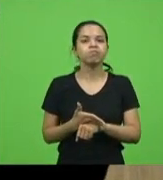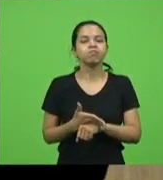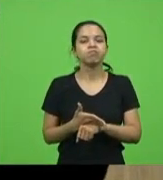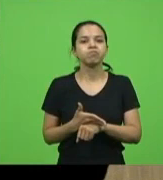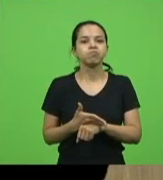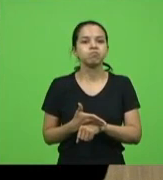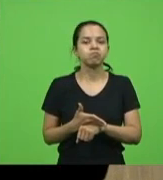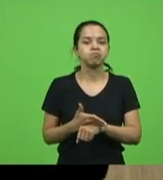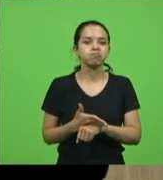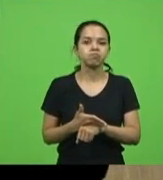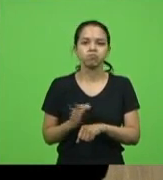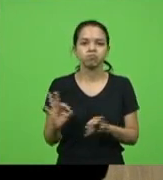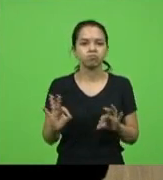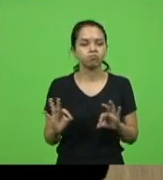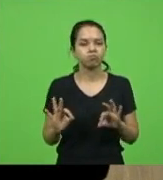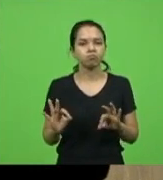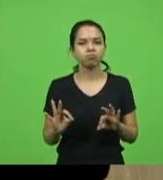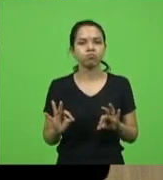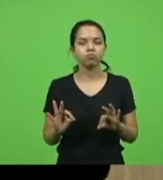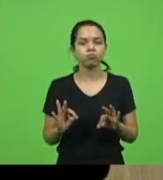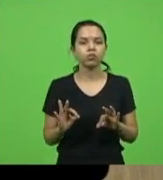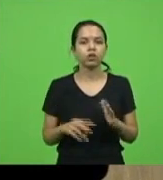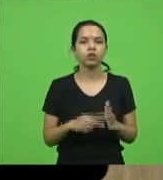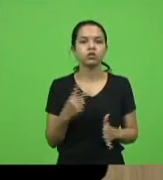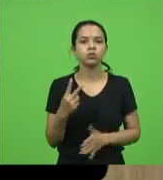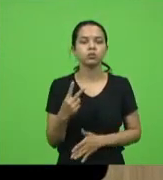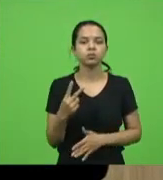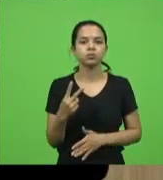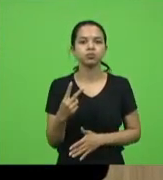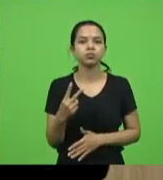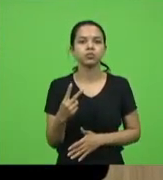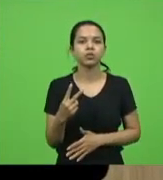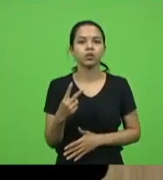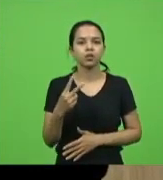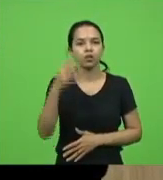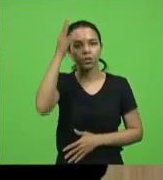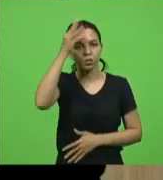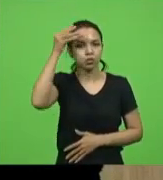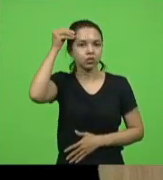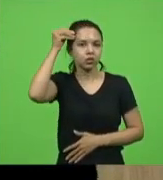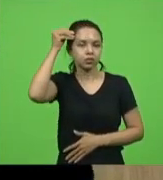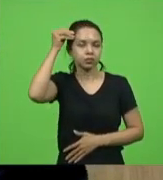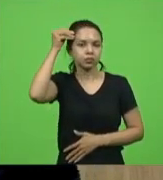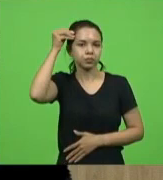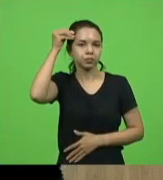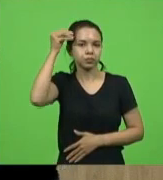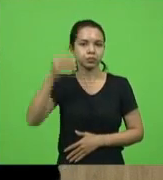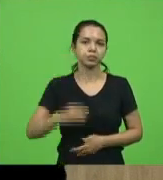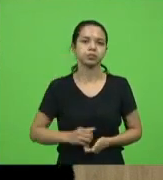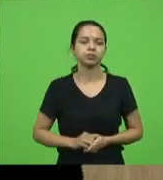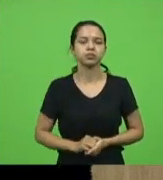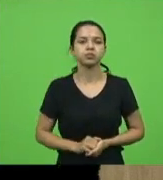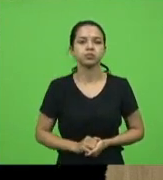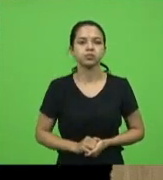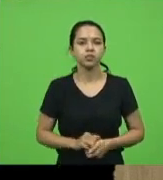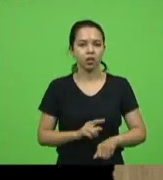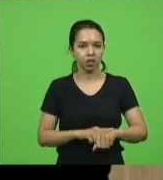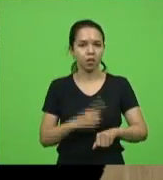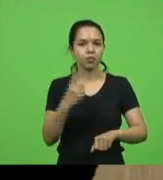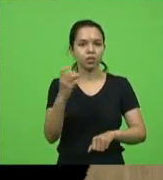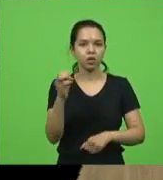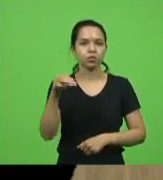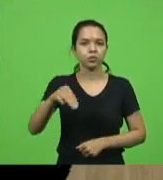O segundo deputado inscrito é Luciane Carminati. Por favor, deputada, por 10 minutos.